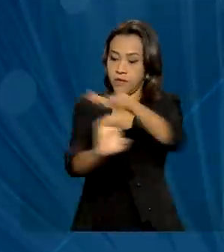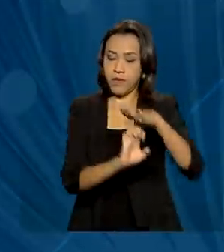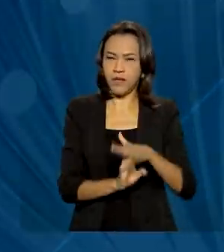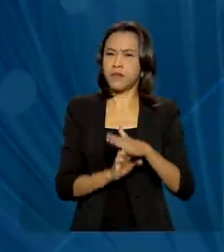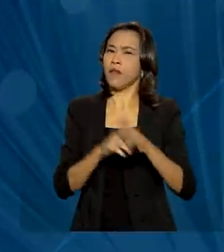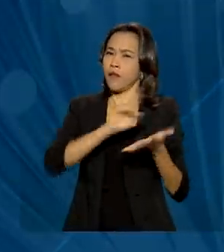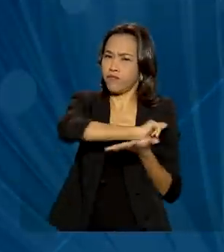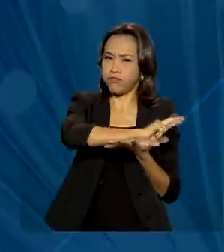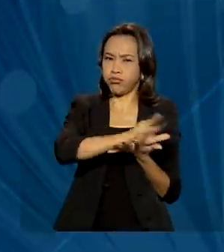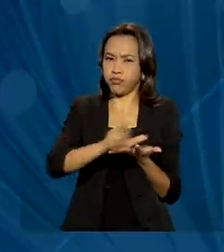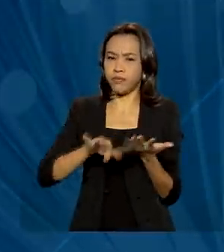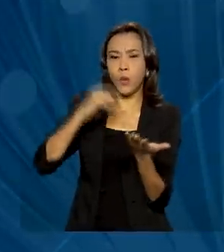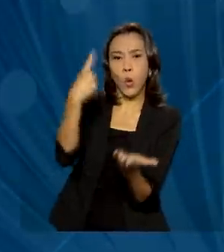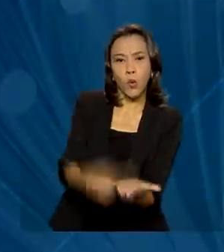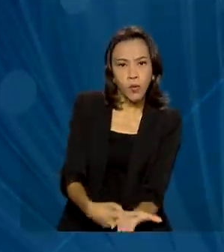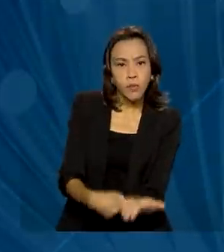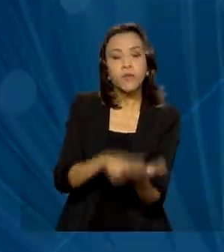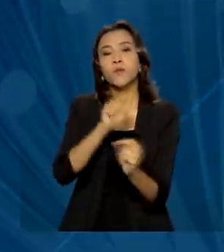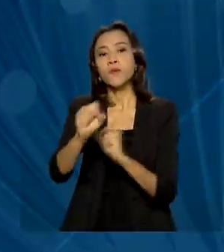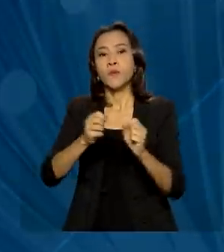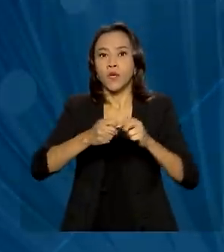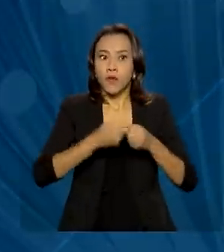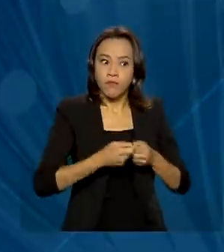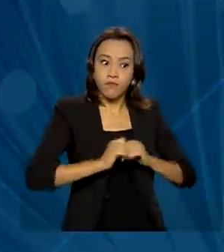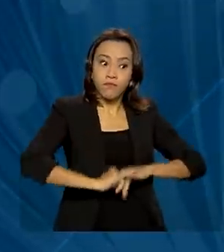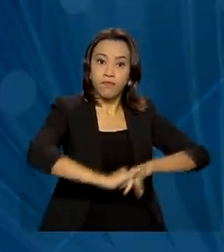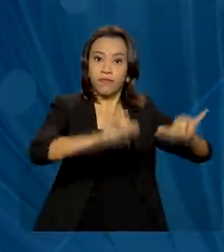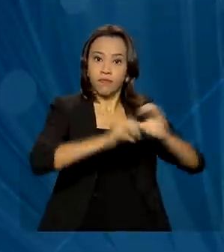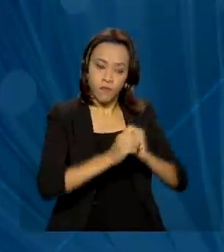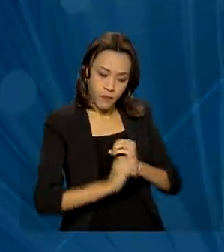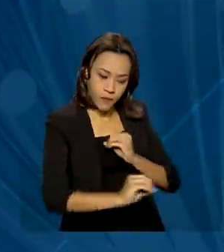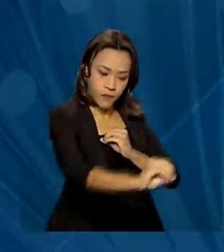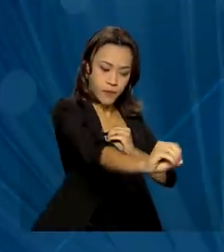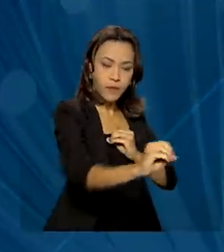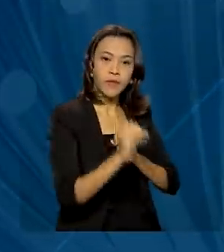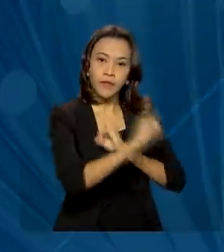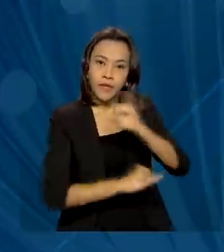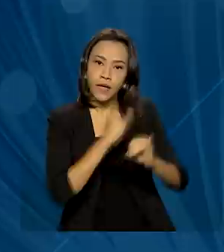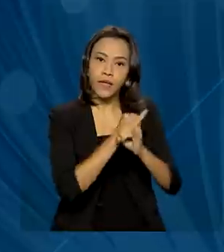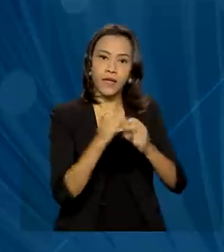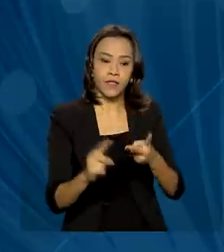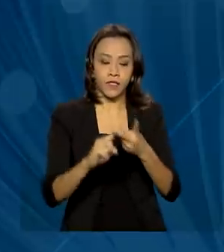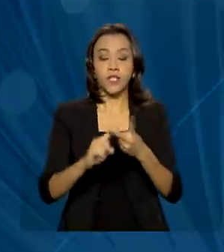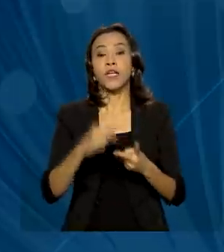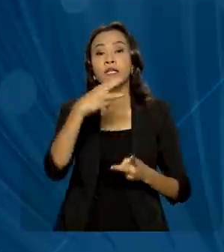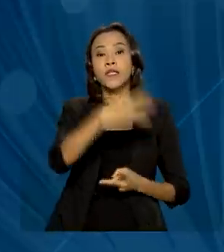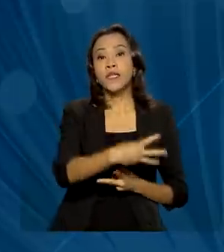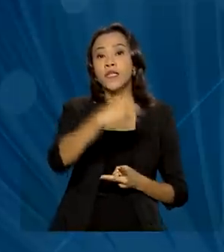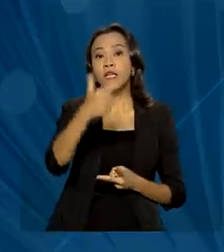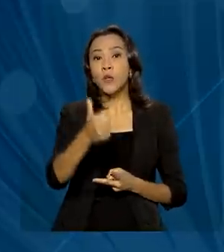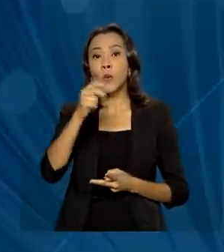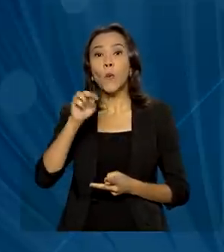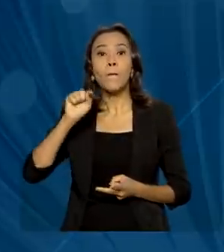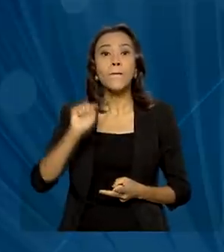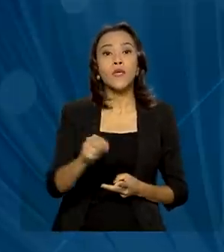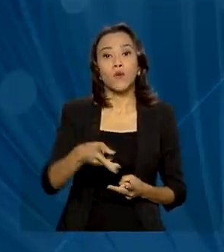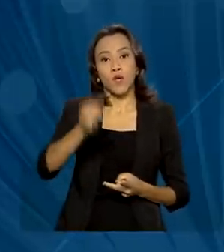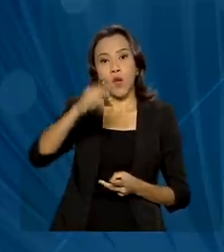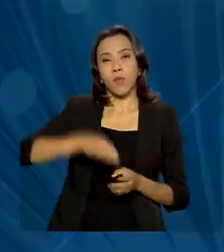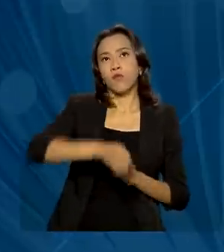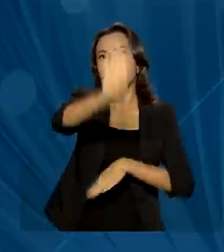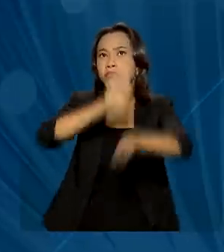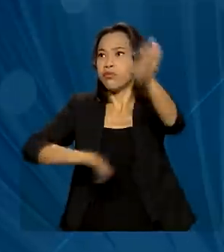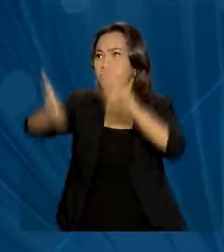série de compromissos. Expandir a estrutura de fibra ótica, instalar internet em 31 mil quilômetros de rodovias